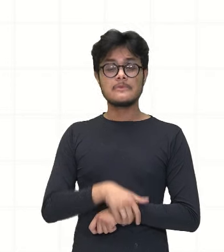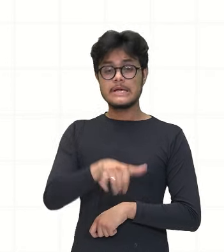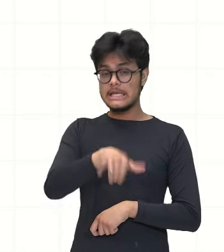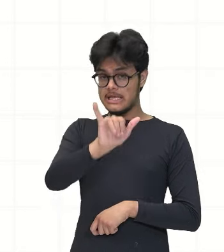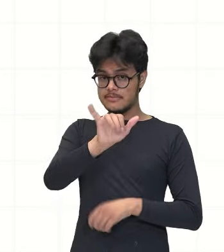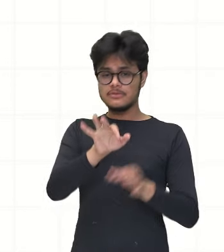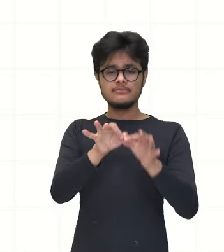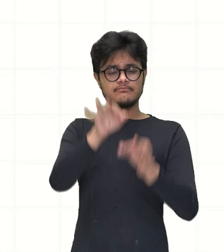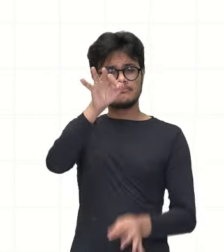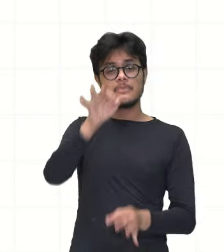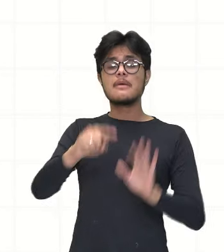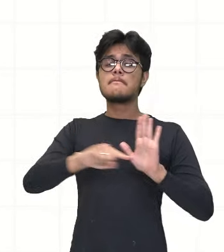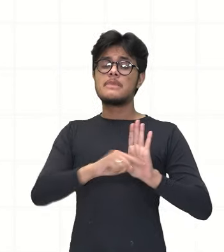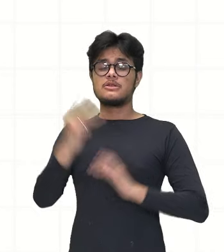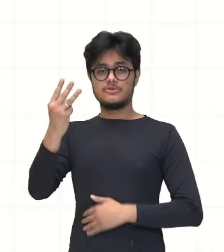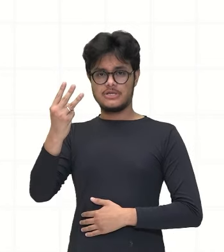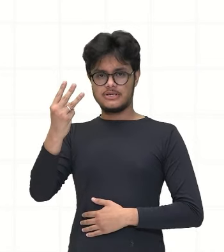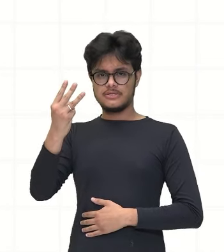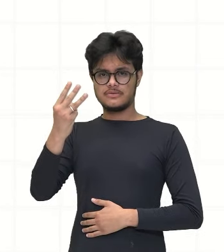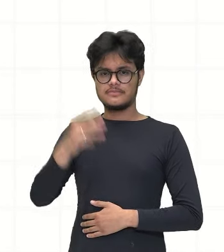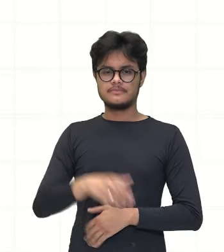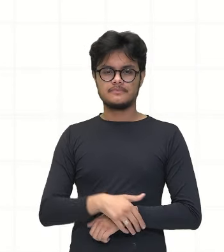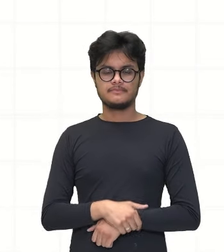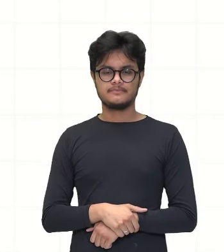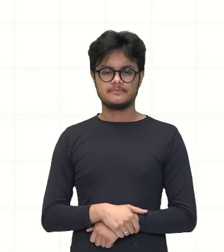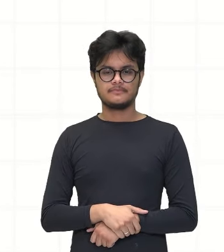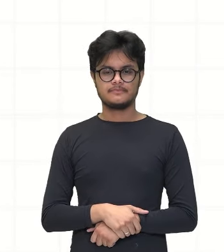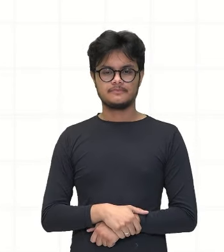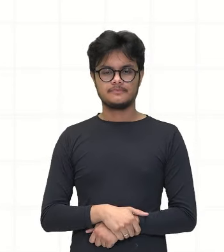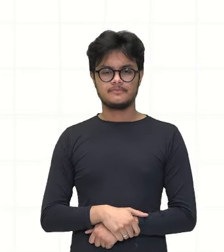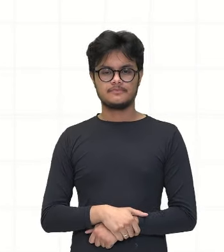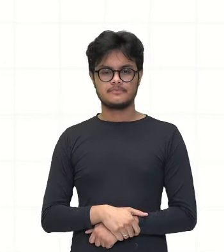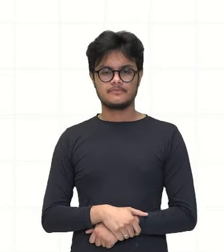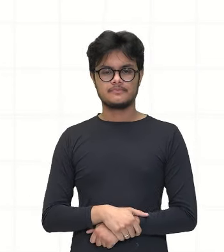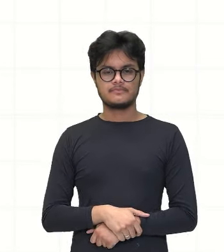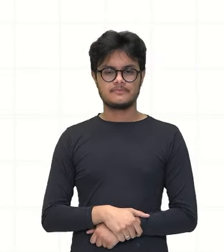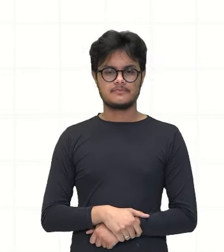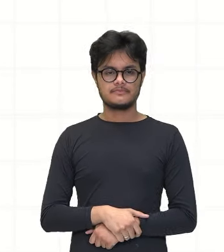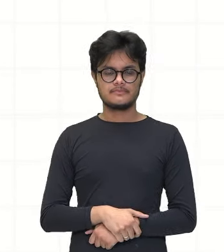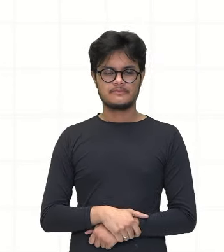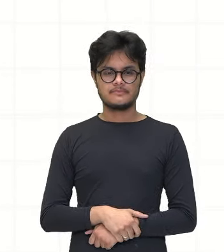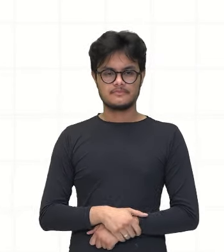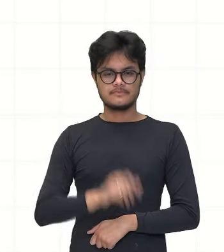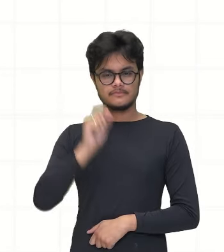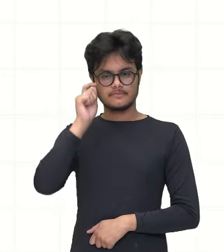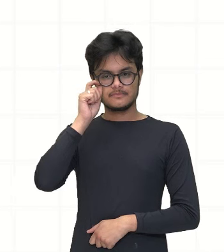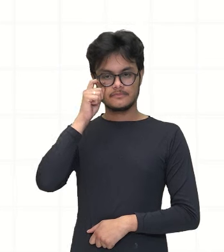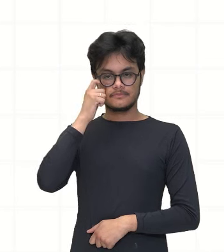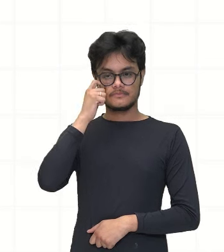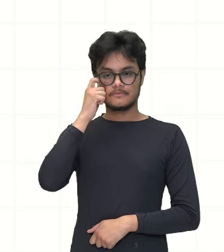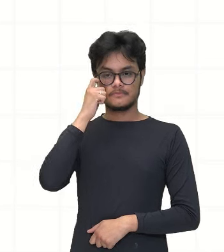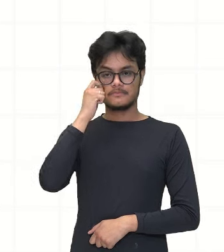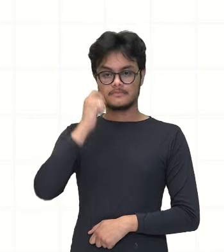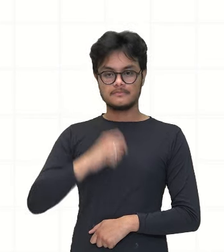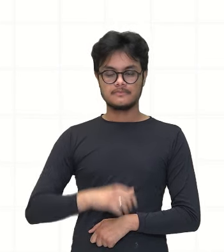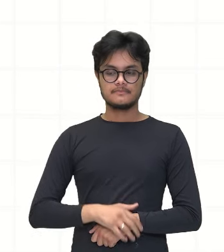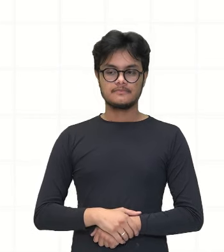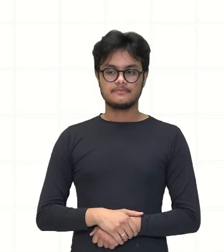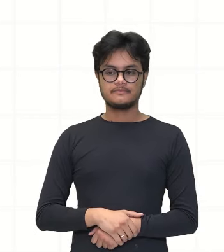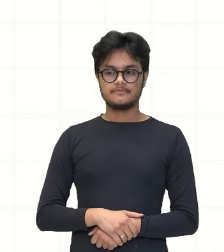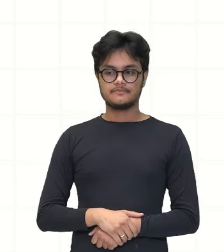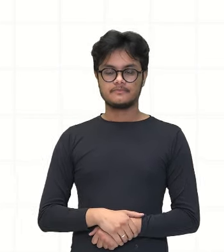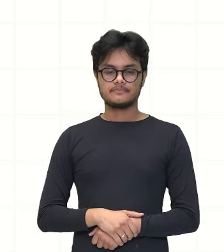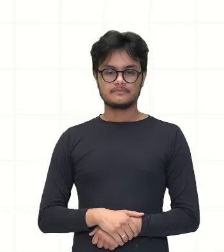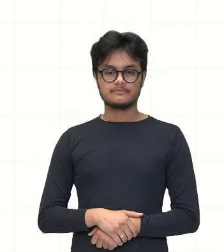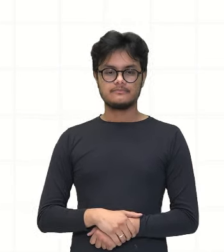no Y, ele vai ser menos 3. Então, menos 3 no Y. Lembrando